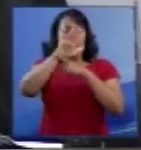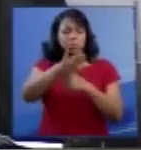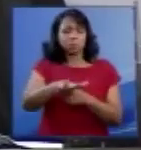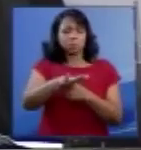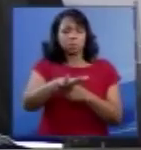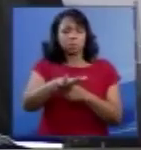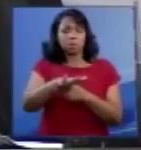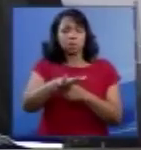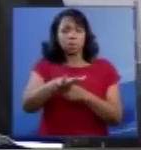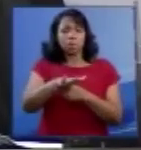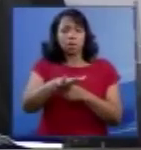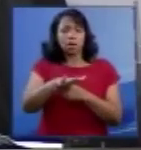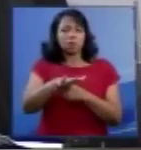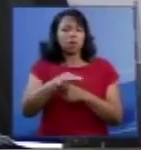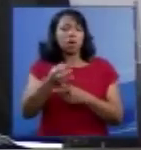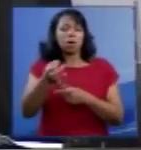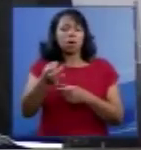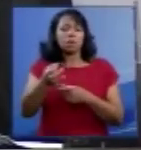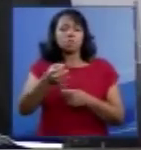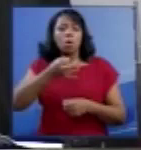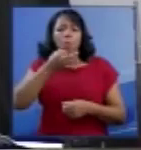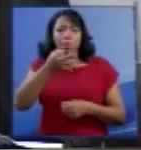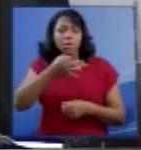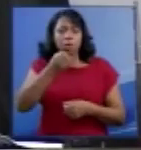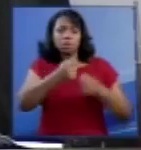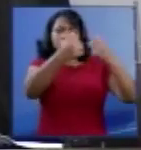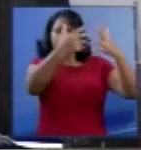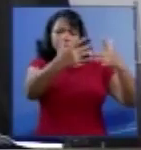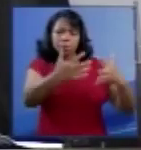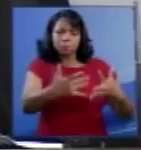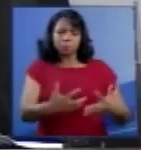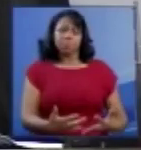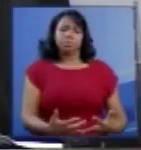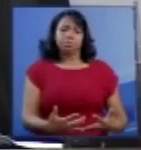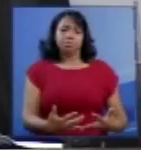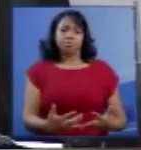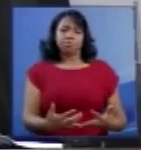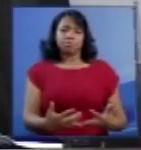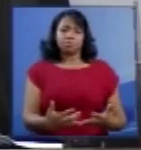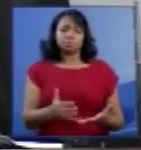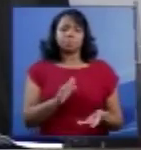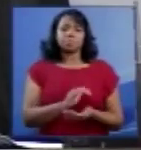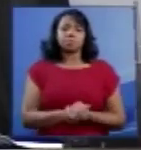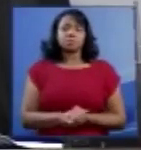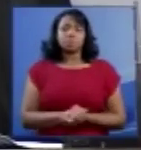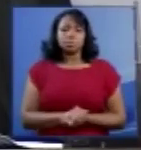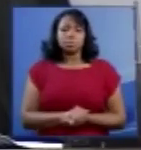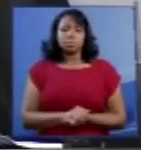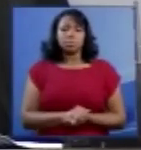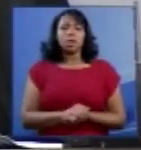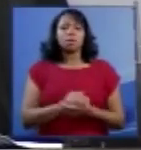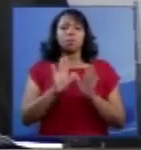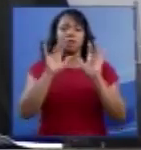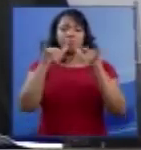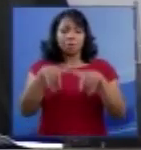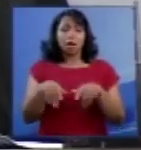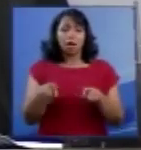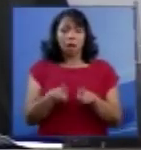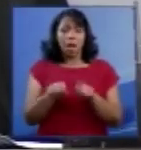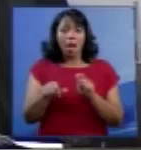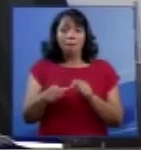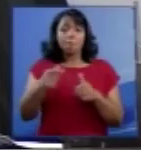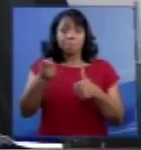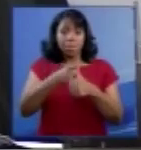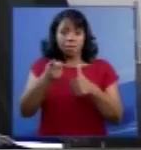para o bom desfecho da pendência. E encerramos aqui a primeira